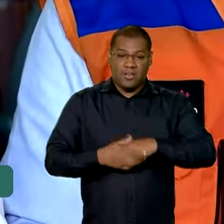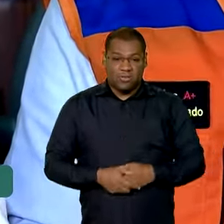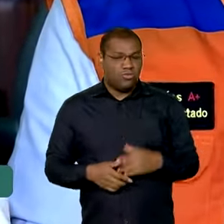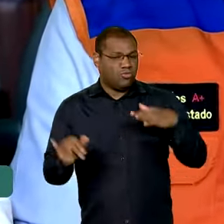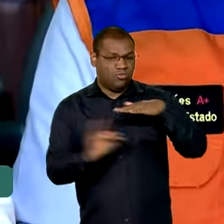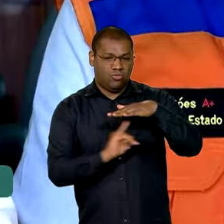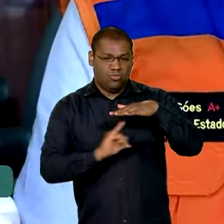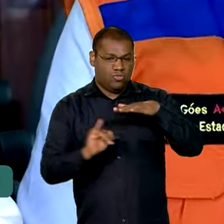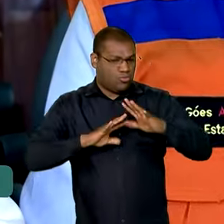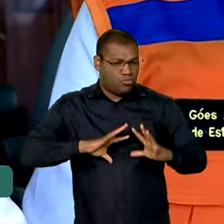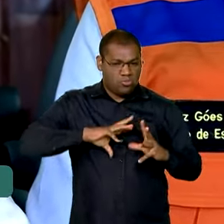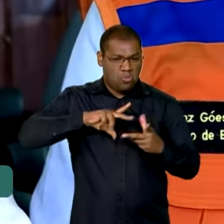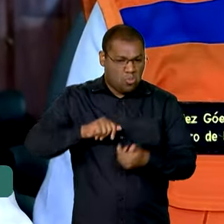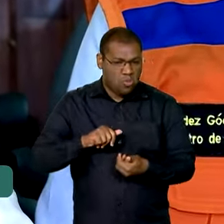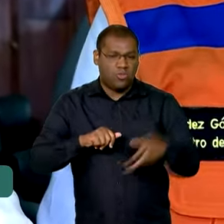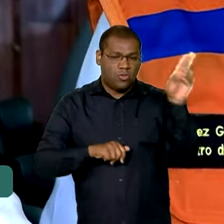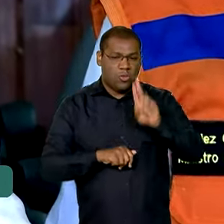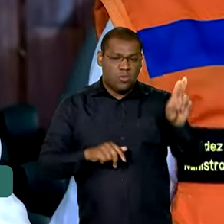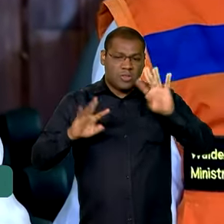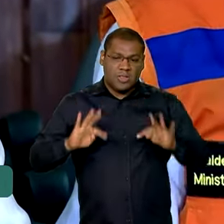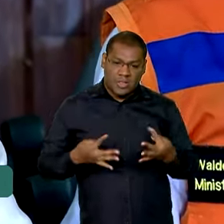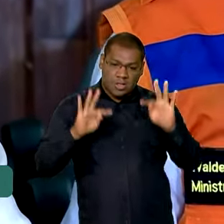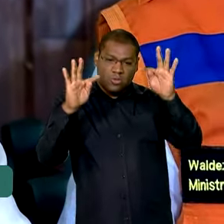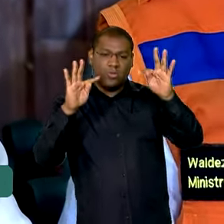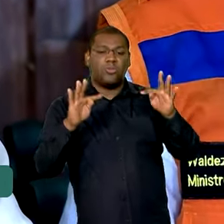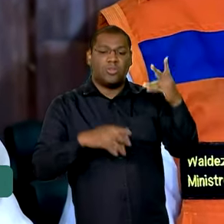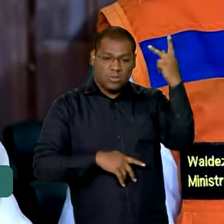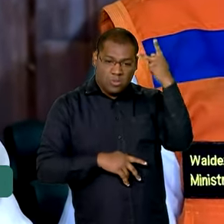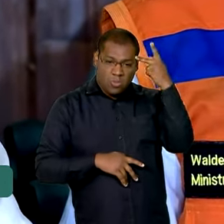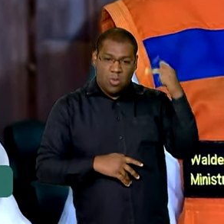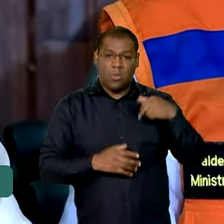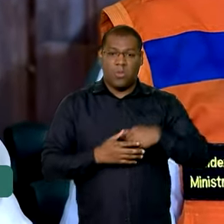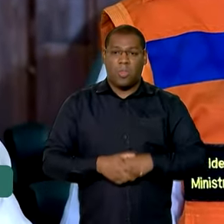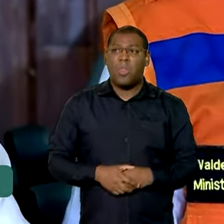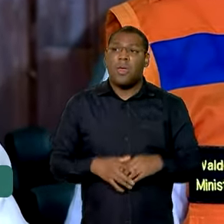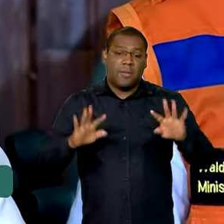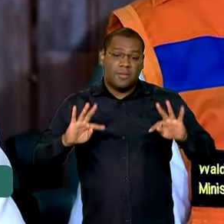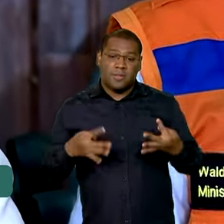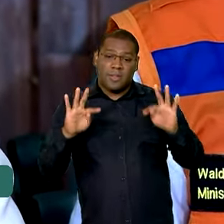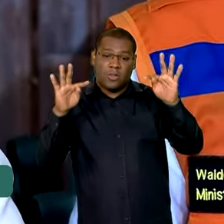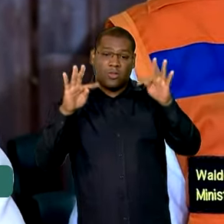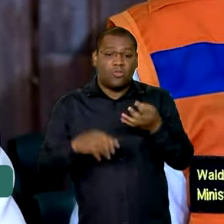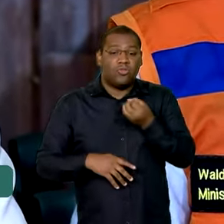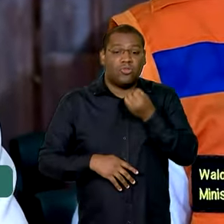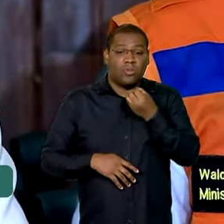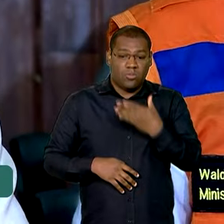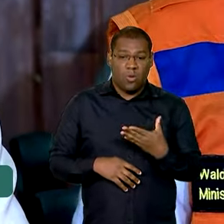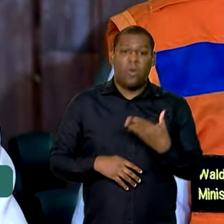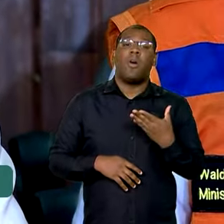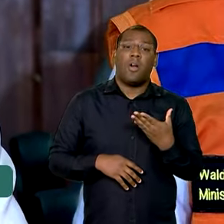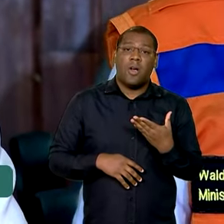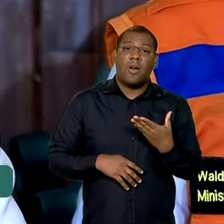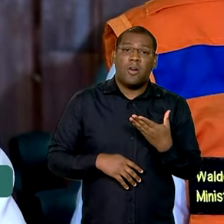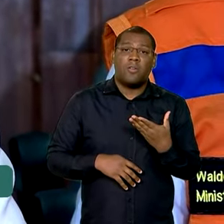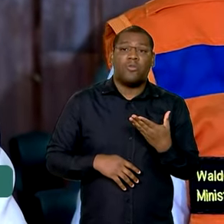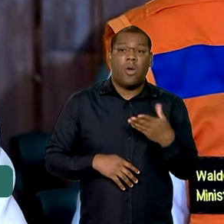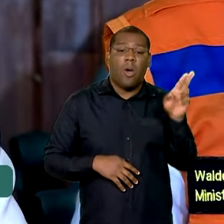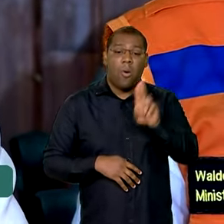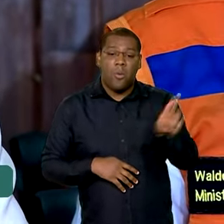internacionais, que é uma tecnologia muito eficiente e de fácil manuseio.